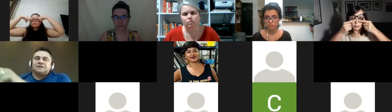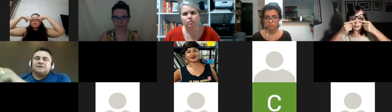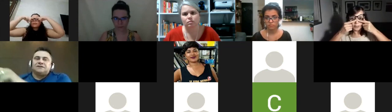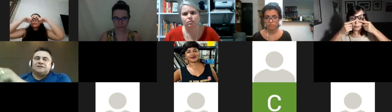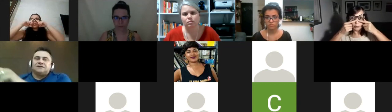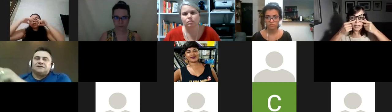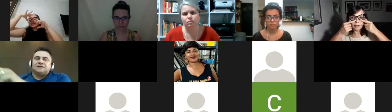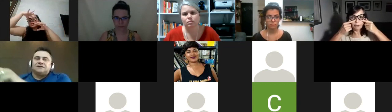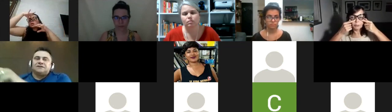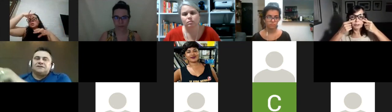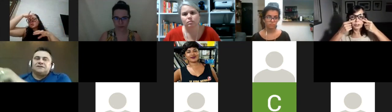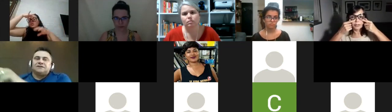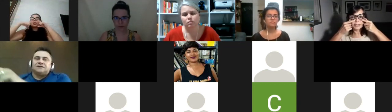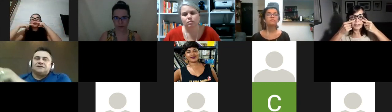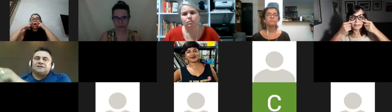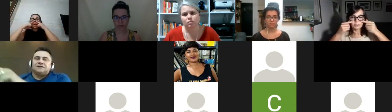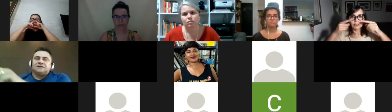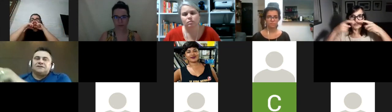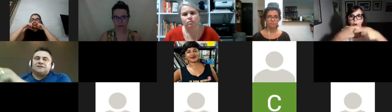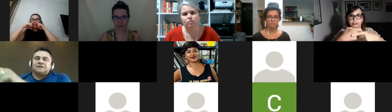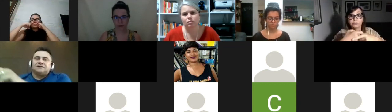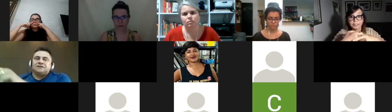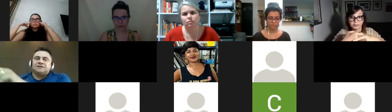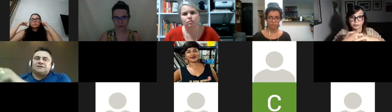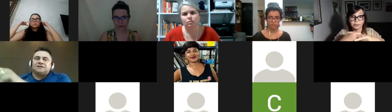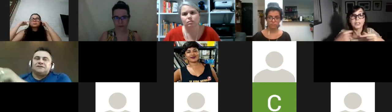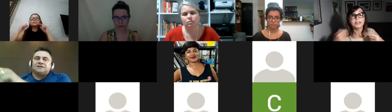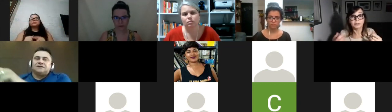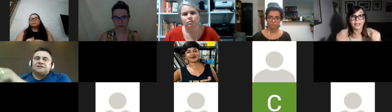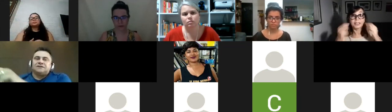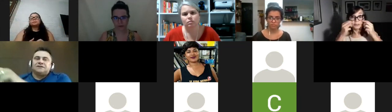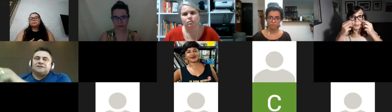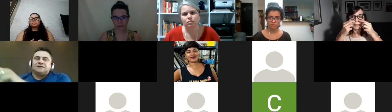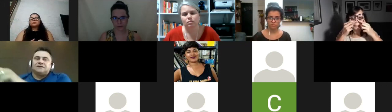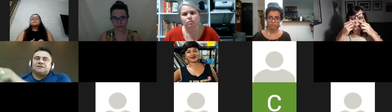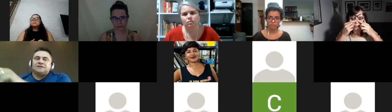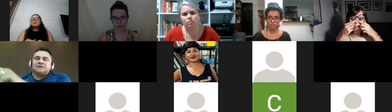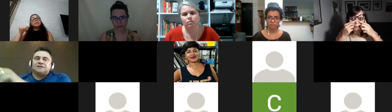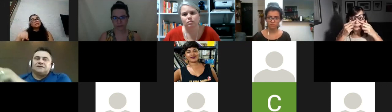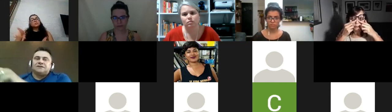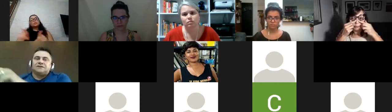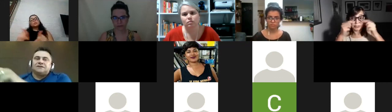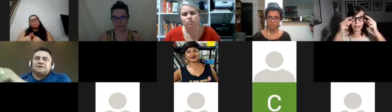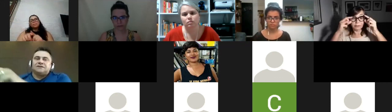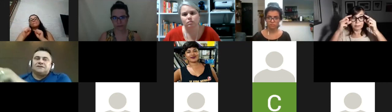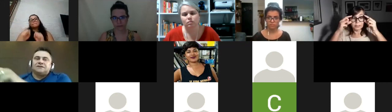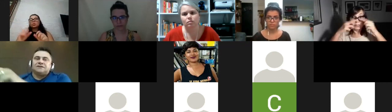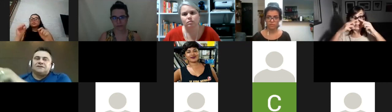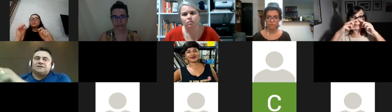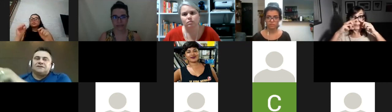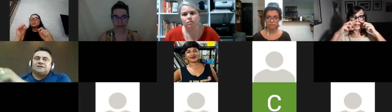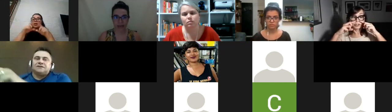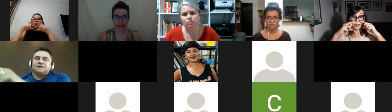que você consegue moldar a forma do seu nariz que não tem um molde fixo então daí isso também pode deixar mais confortável